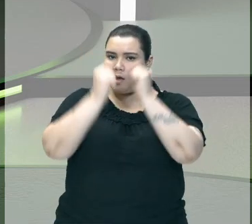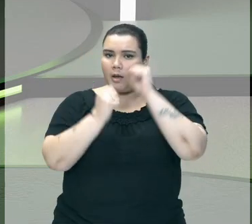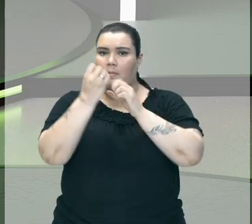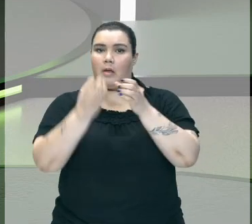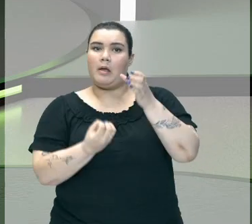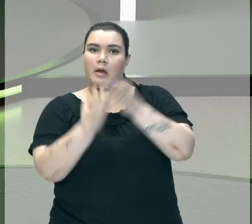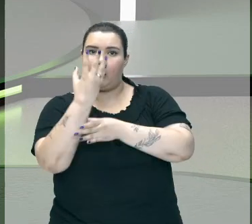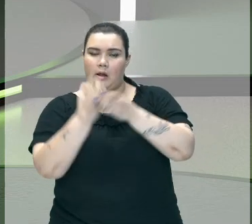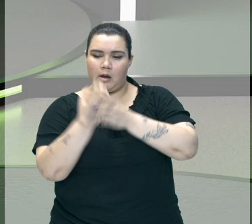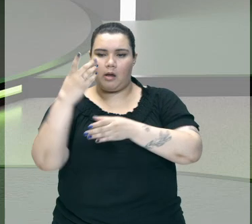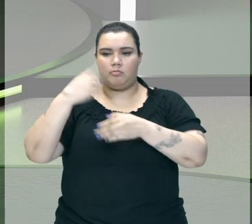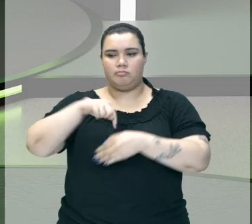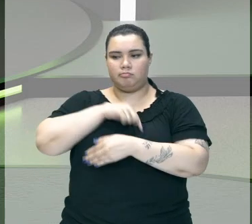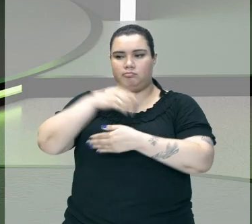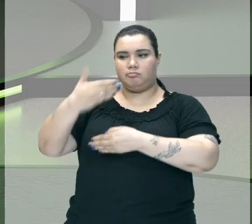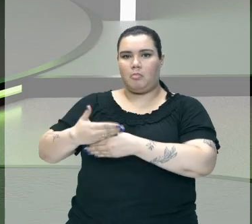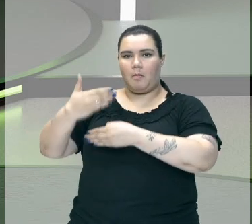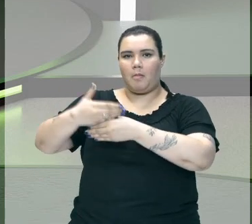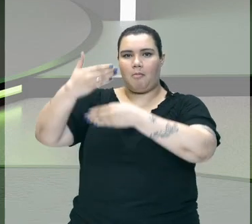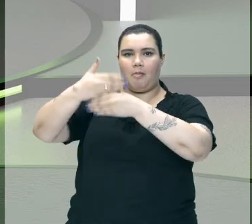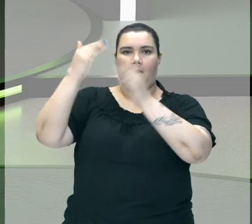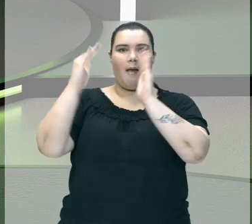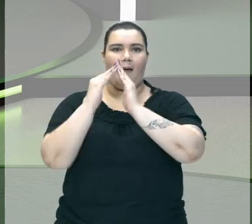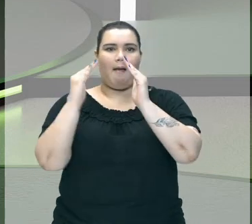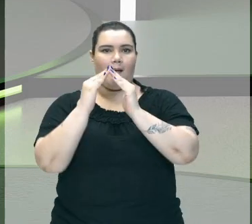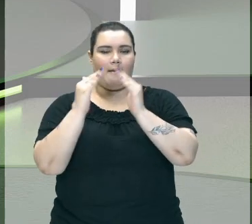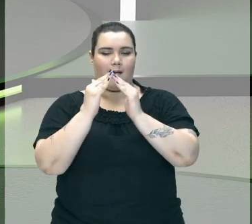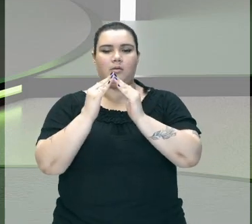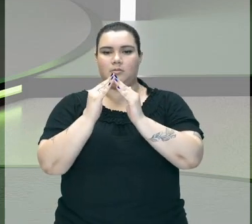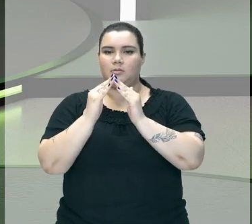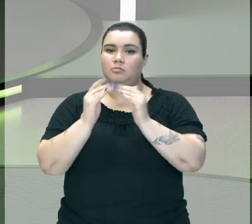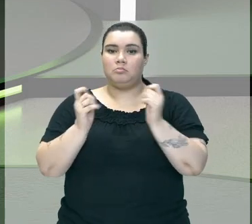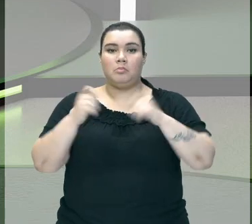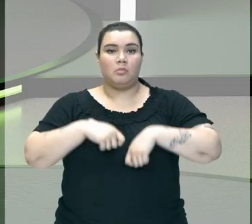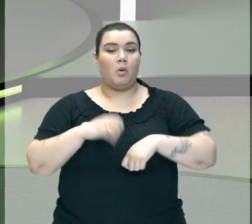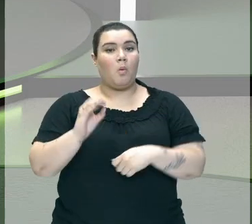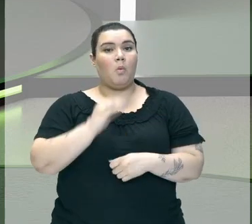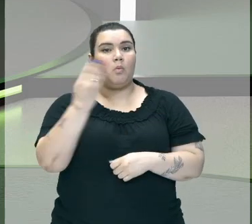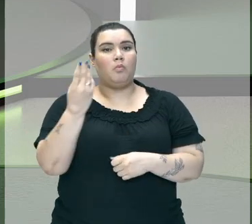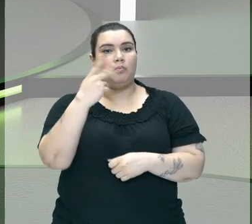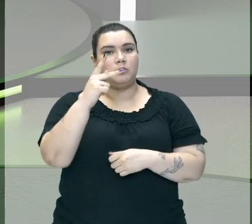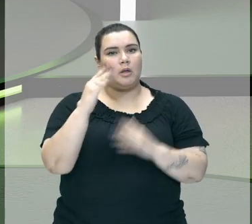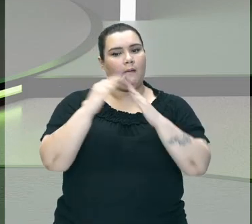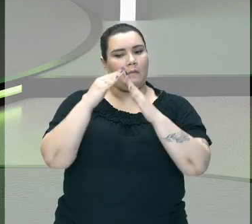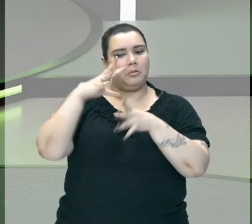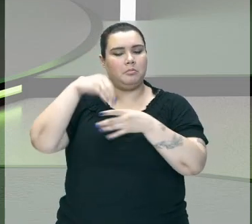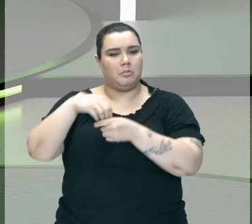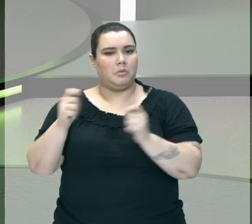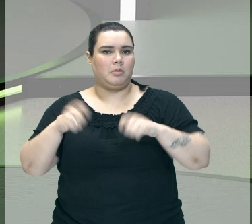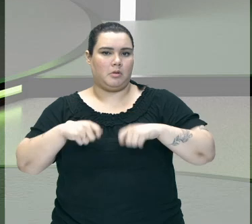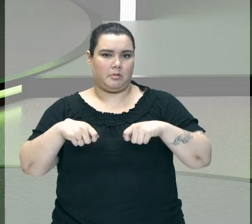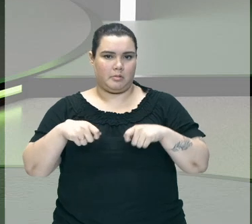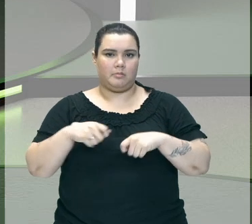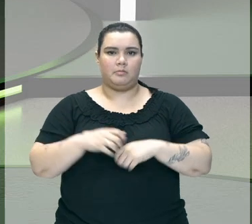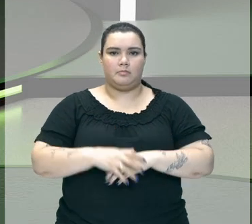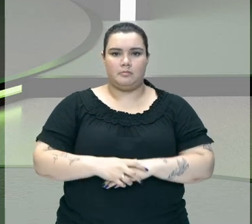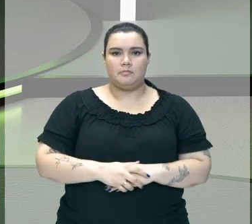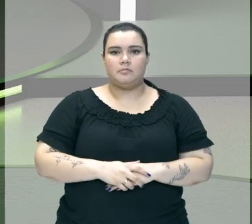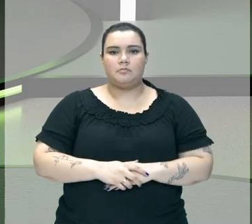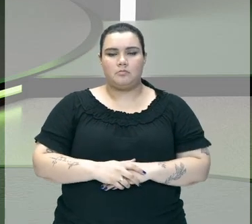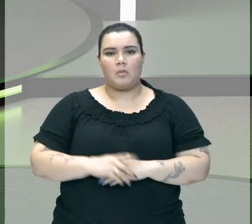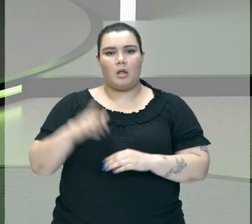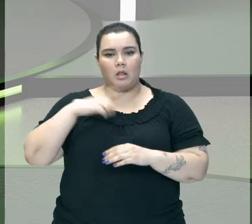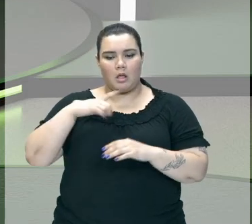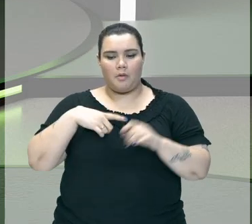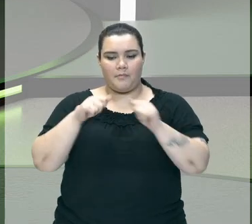que a gente tenha Nas nossas casas Você pode Na sua própria casa Fazer isso Cozer os